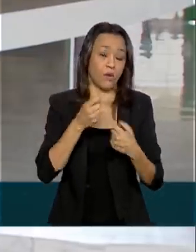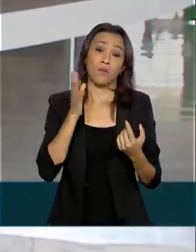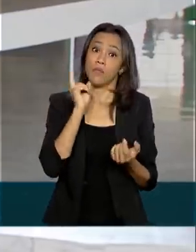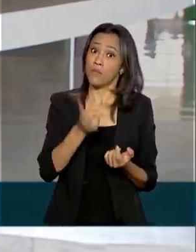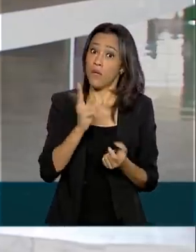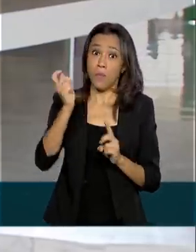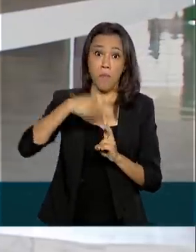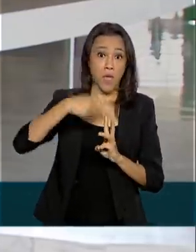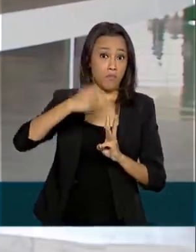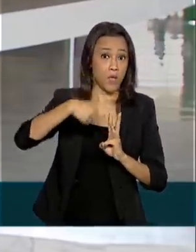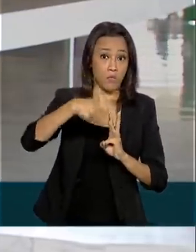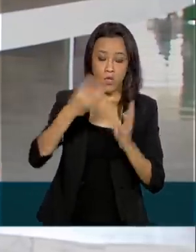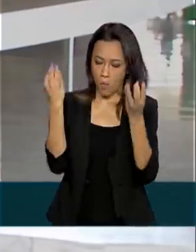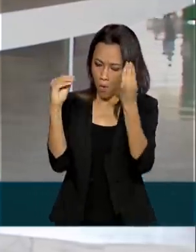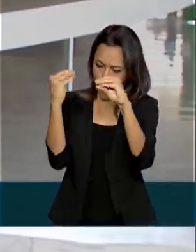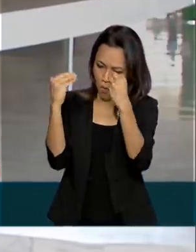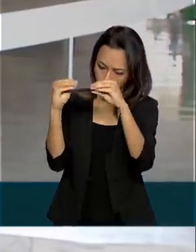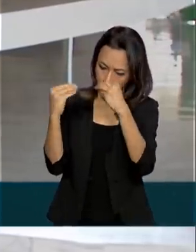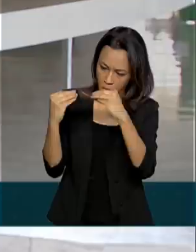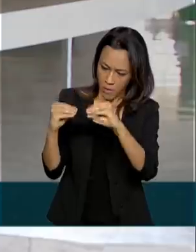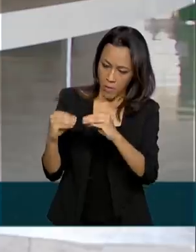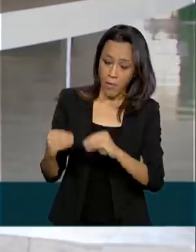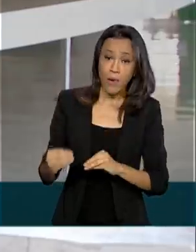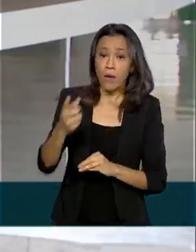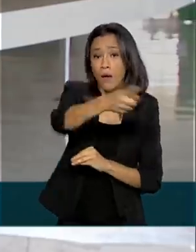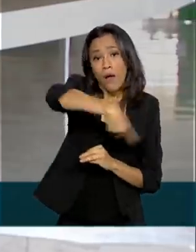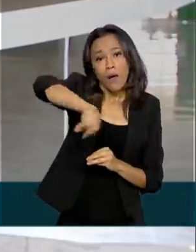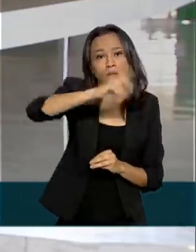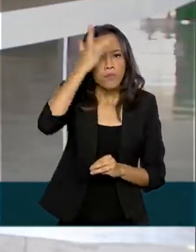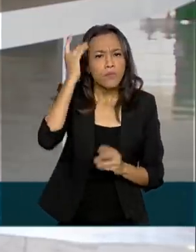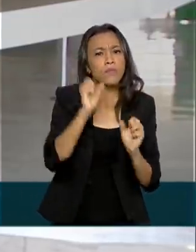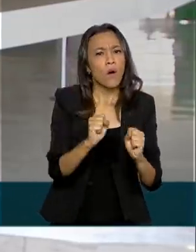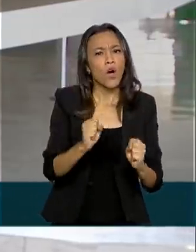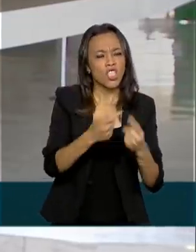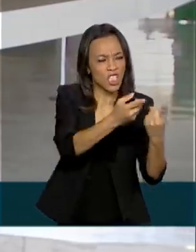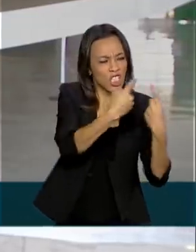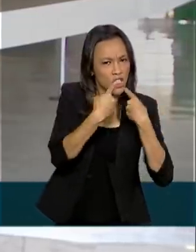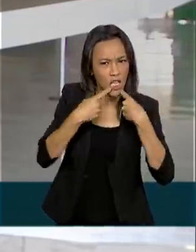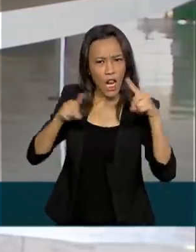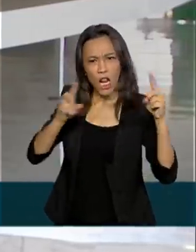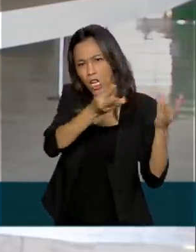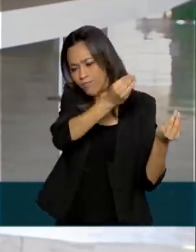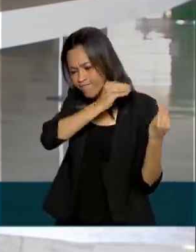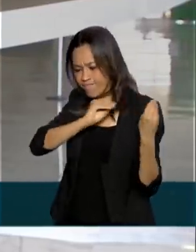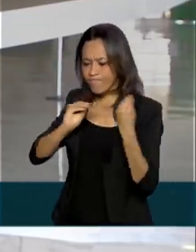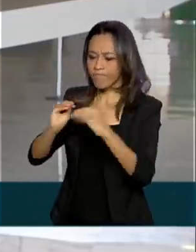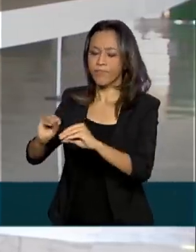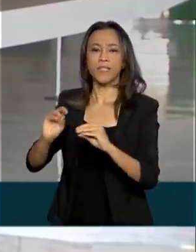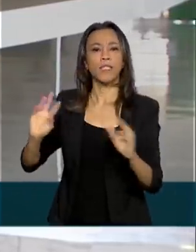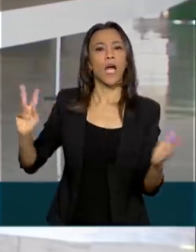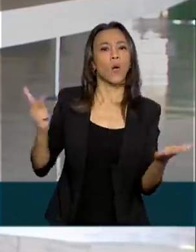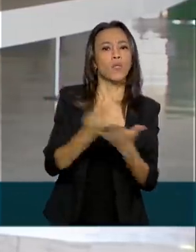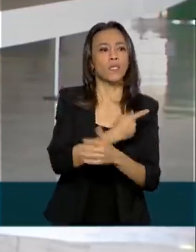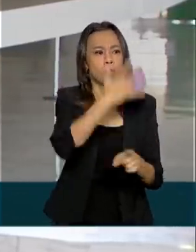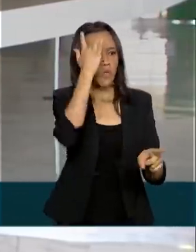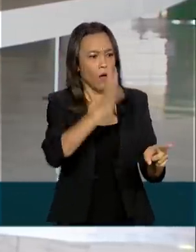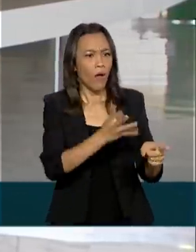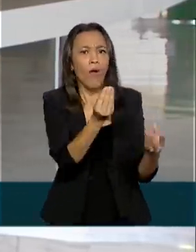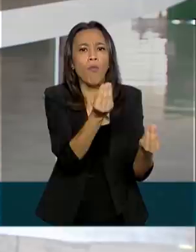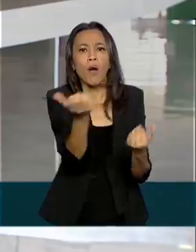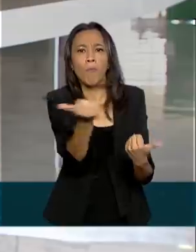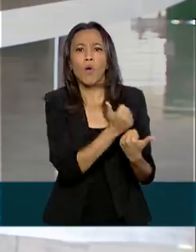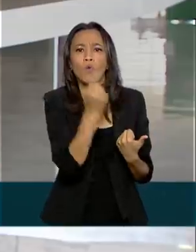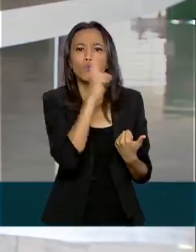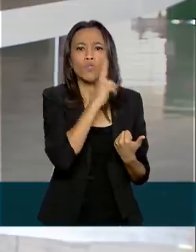mensalmente e o cidadão também pode enviar denúncias sobre o recebimento indevido do